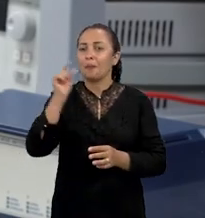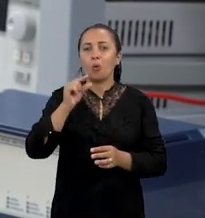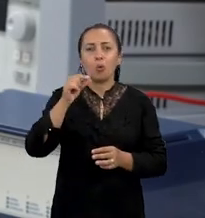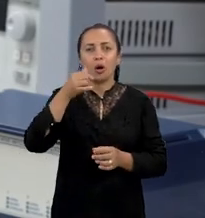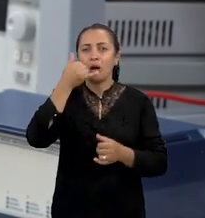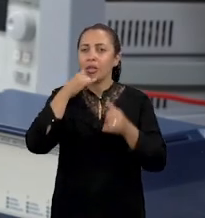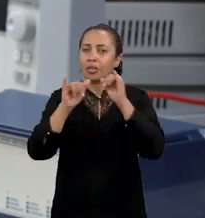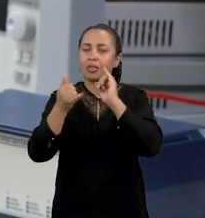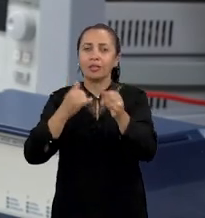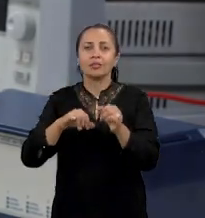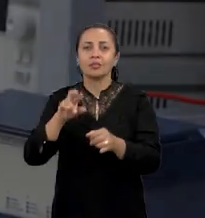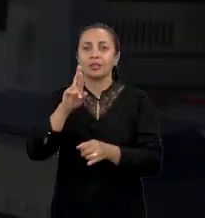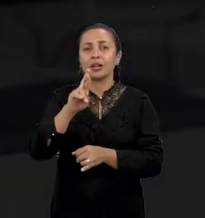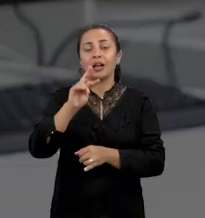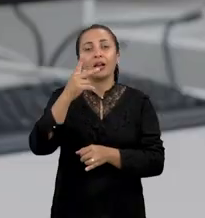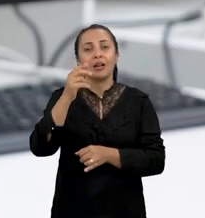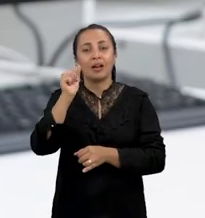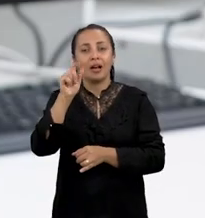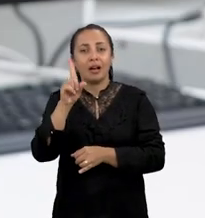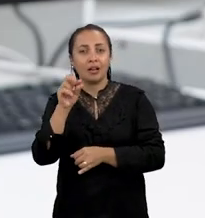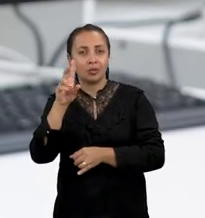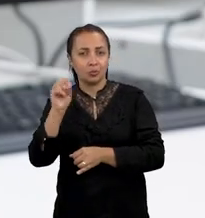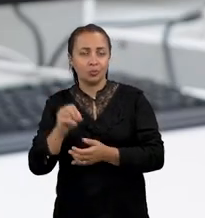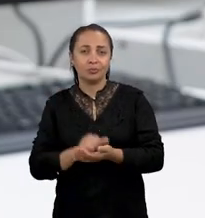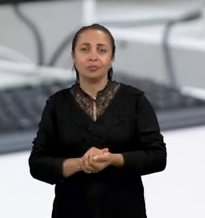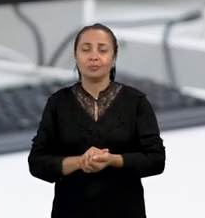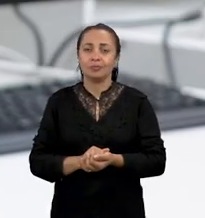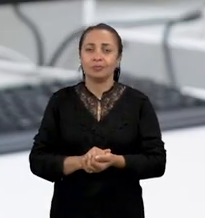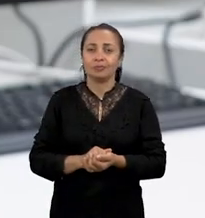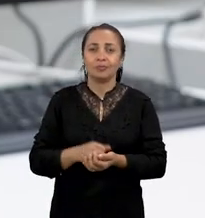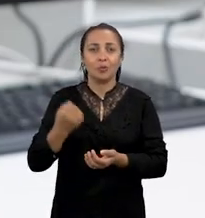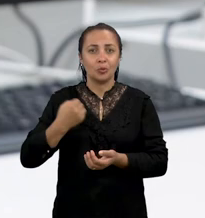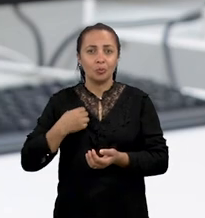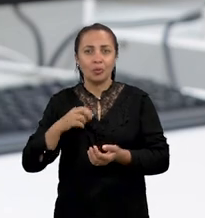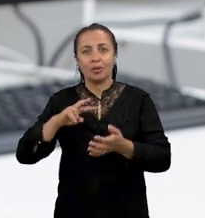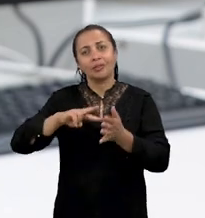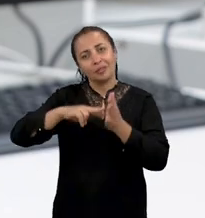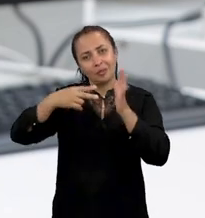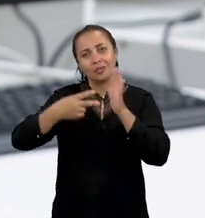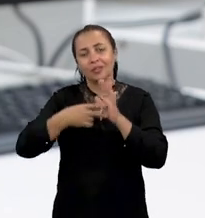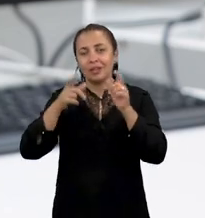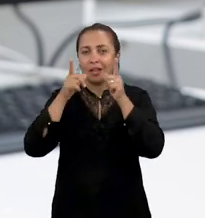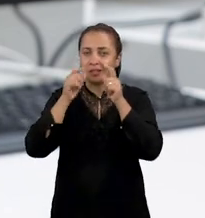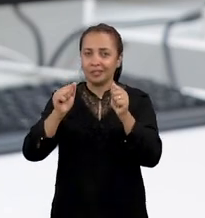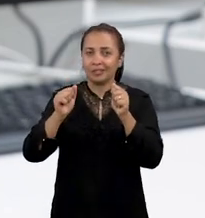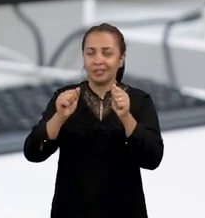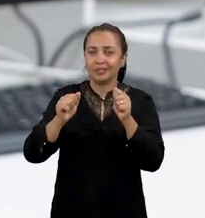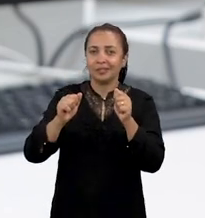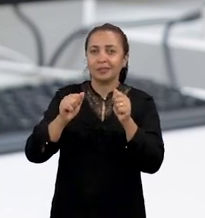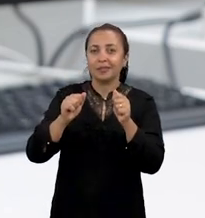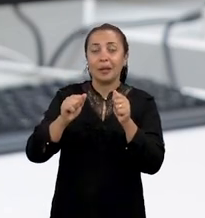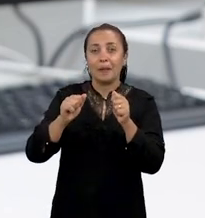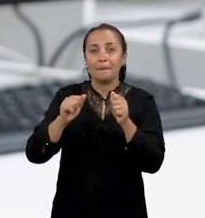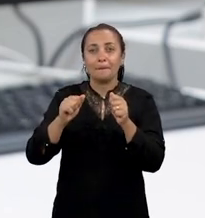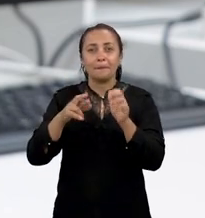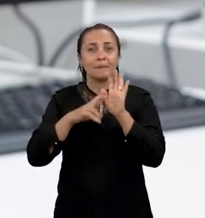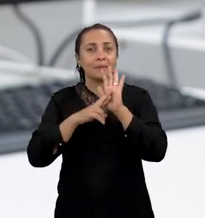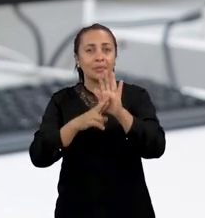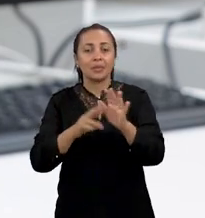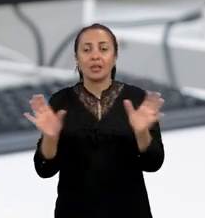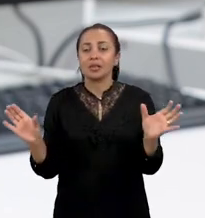energia de hardware. O algoritmo, traduzindo assim de uma linguagem mais simples, ele